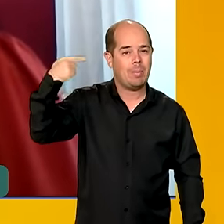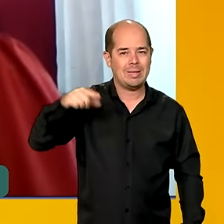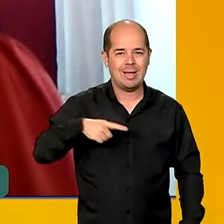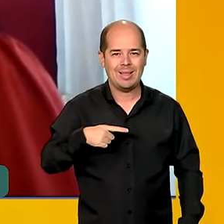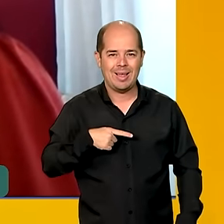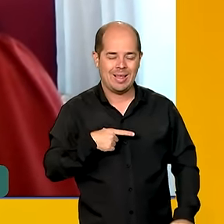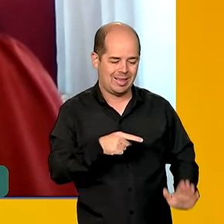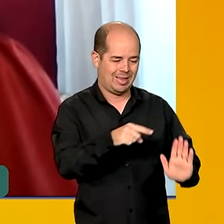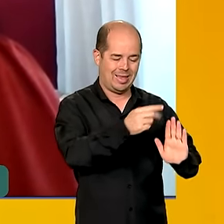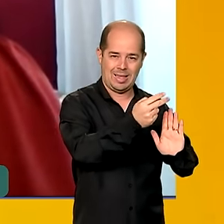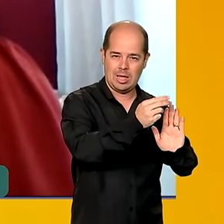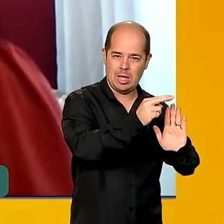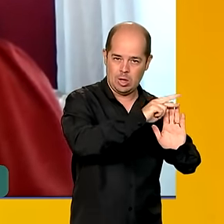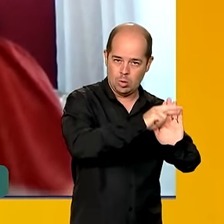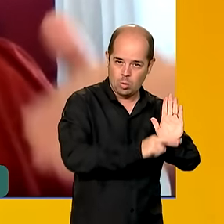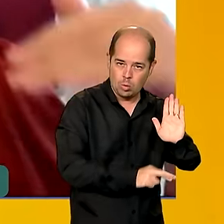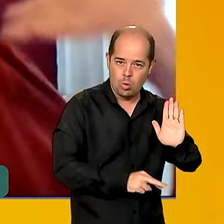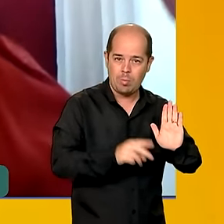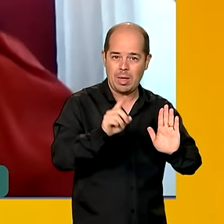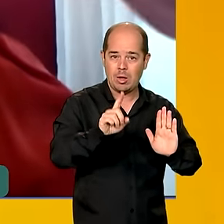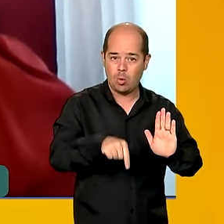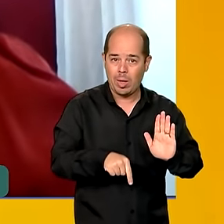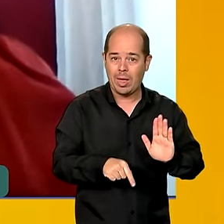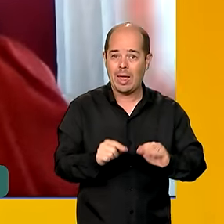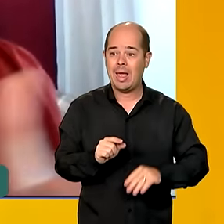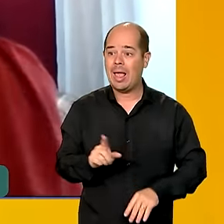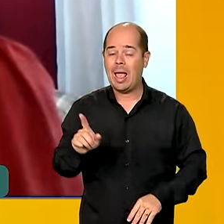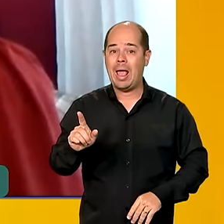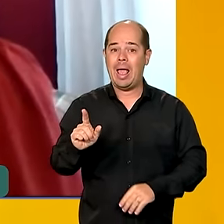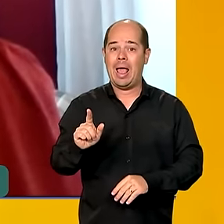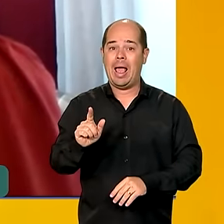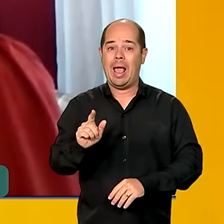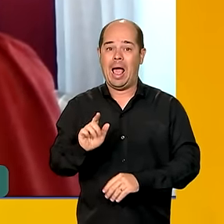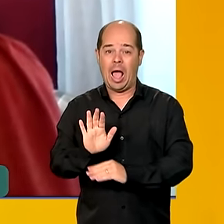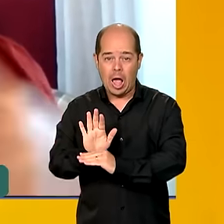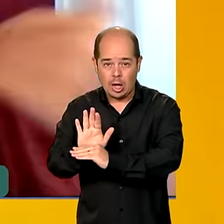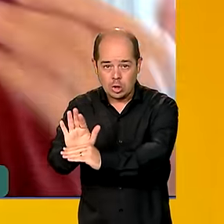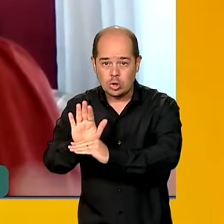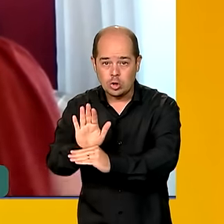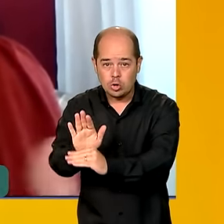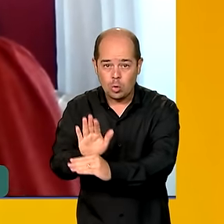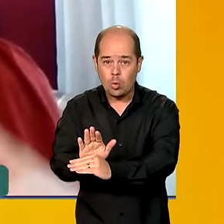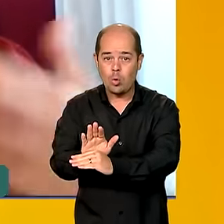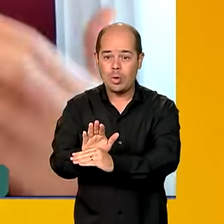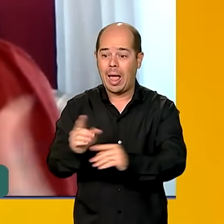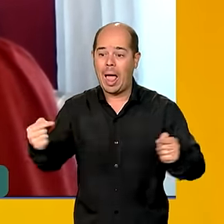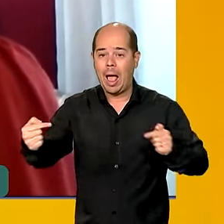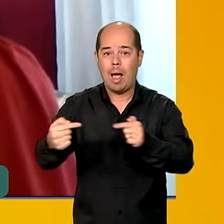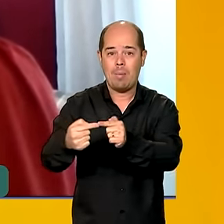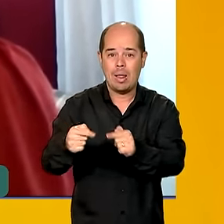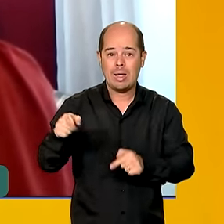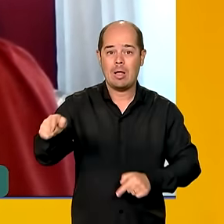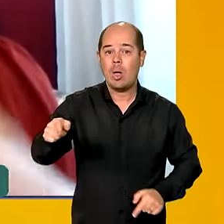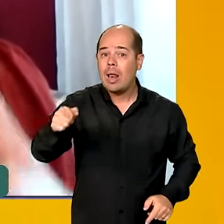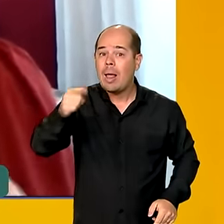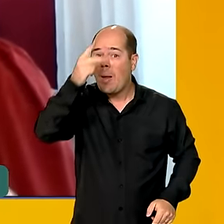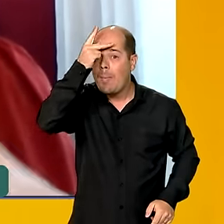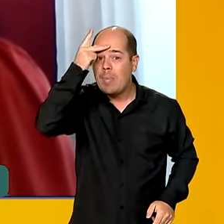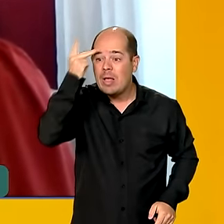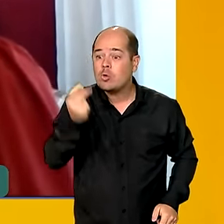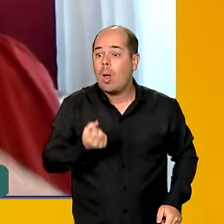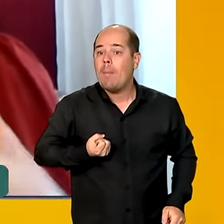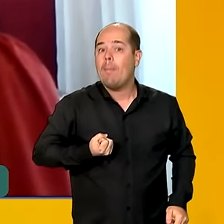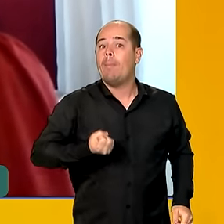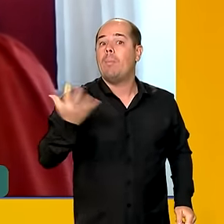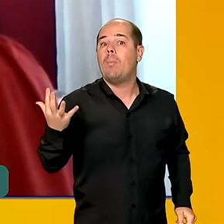auxílio humanitário aos municípios de acordo com a faixa populacional. Então, por mero ofício, por simples ofício, os prefeitos